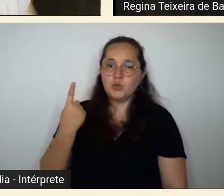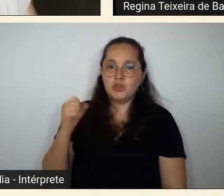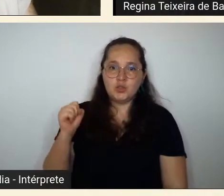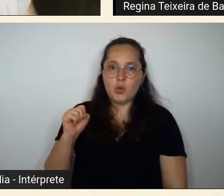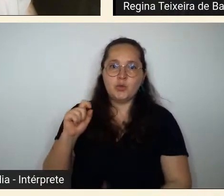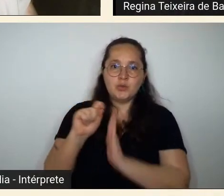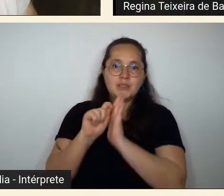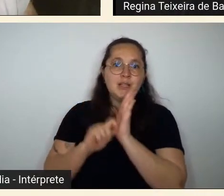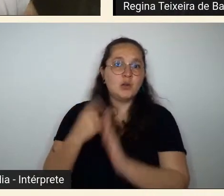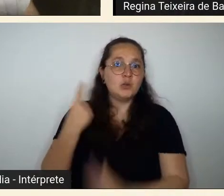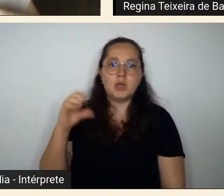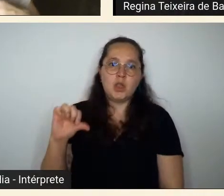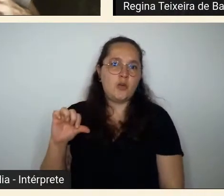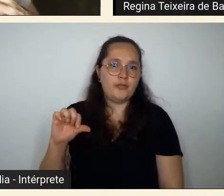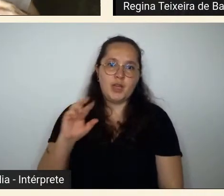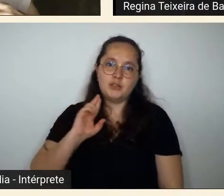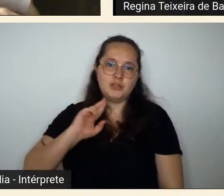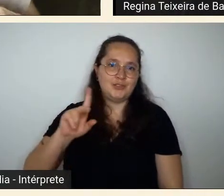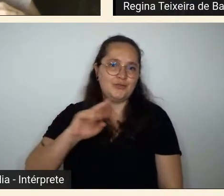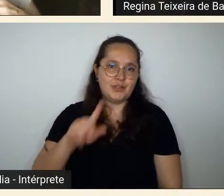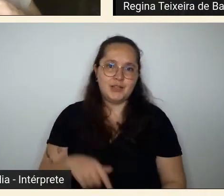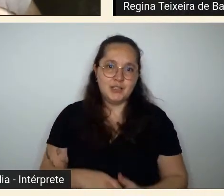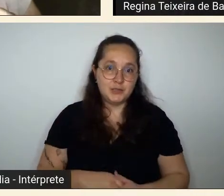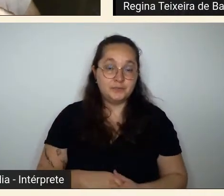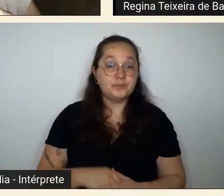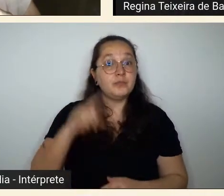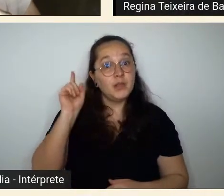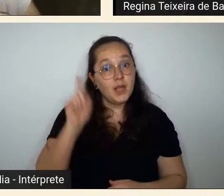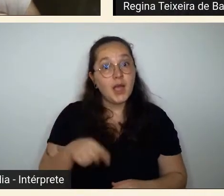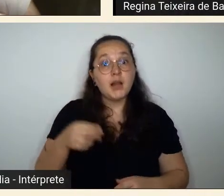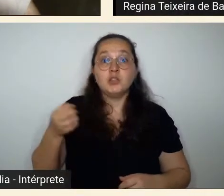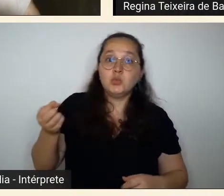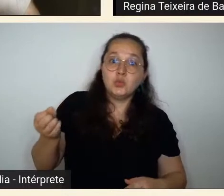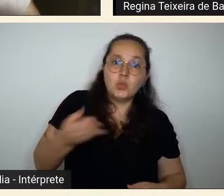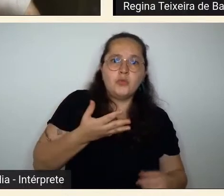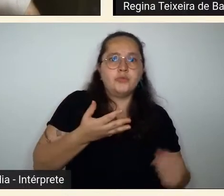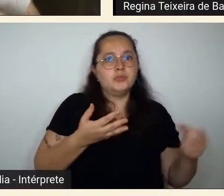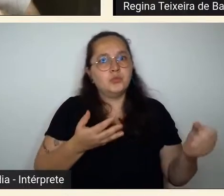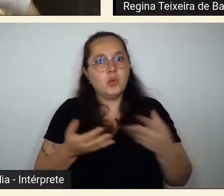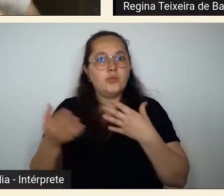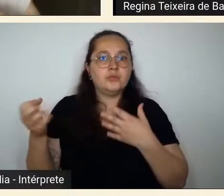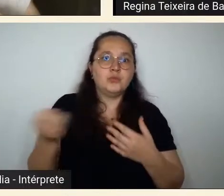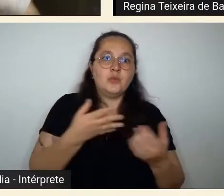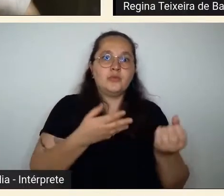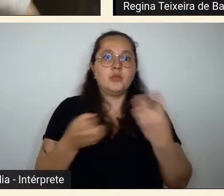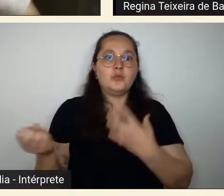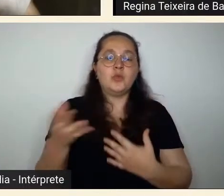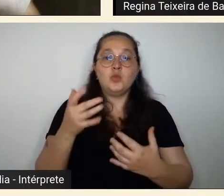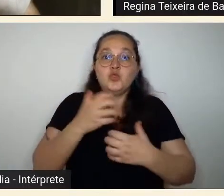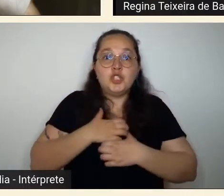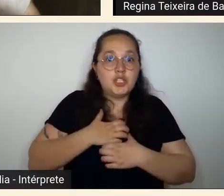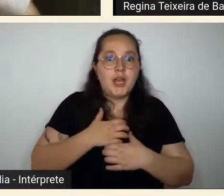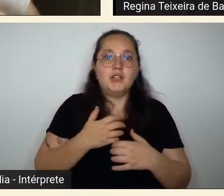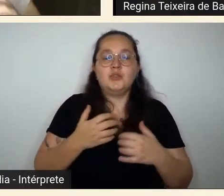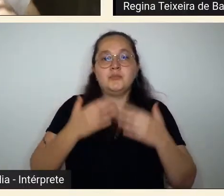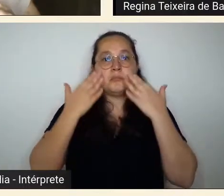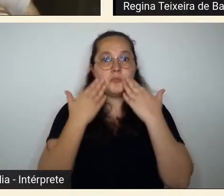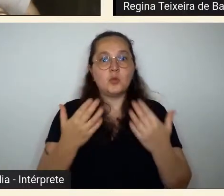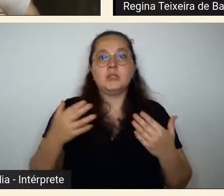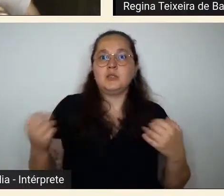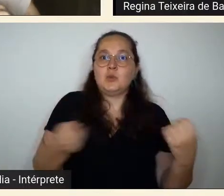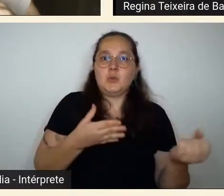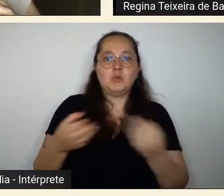20 eram inovações e um desejo de renovação e de modernidade que eram muito